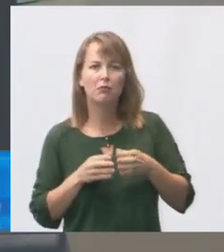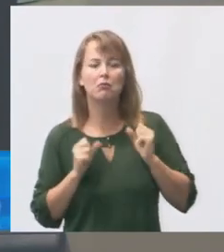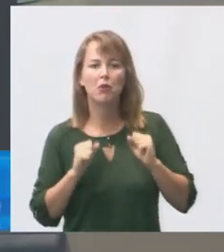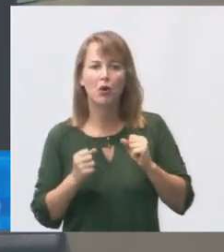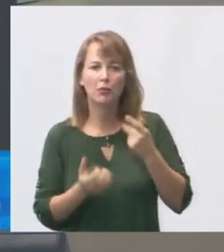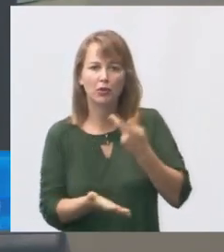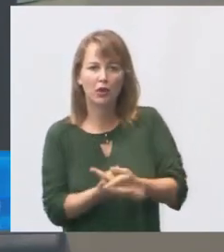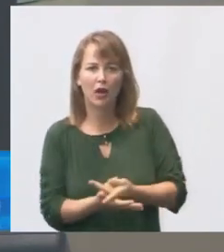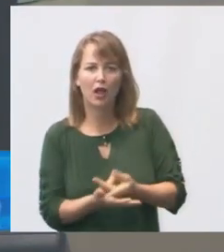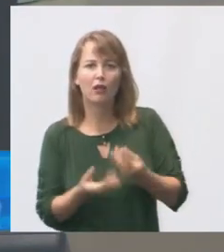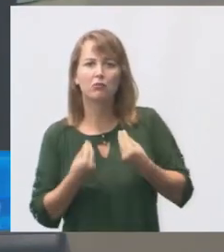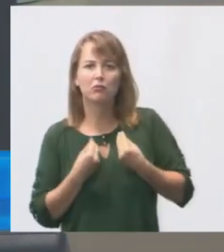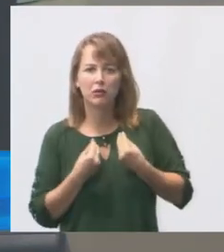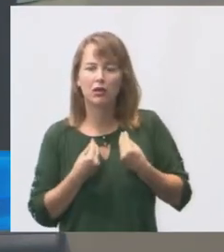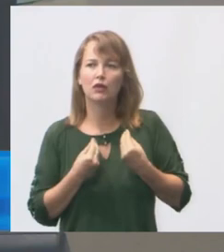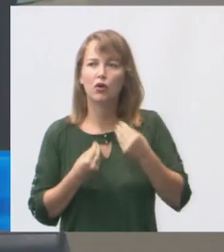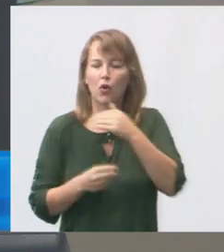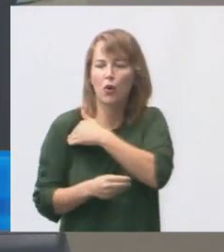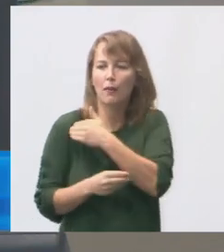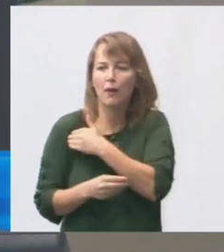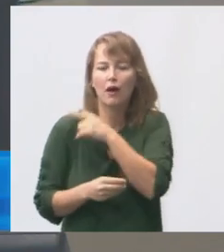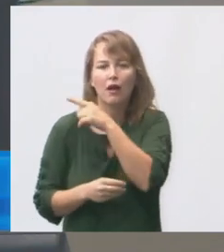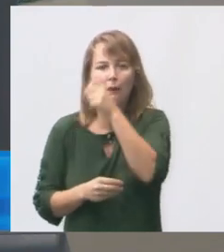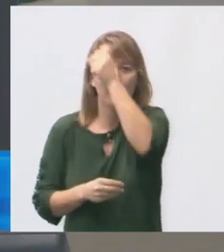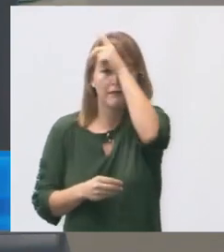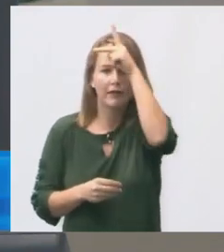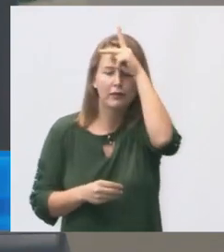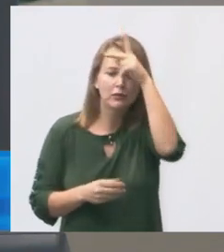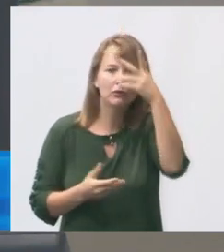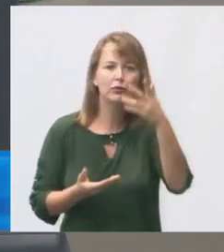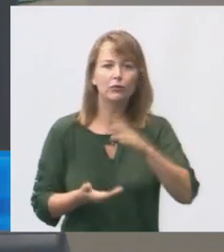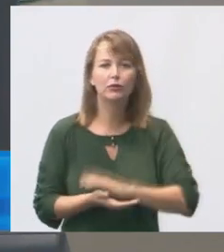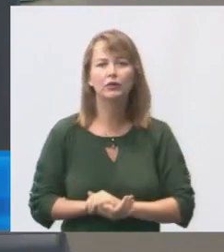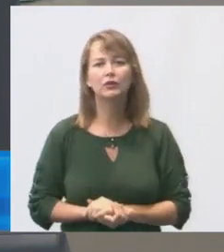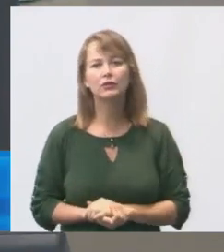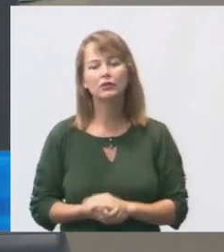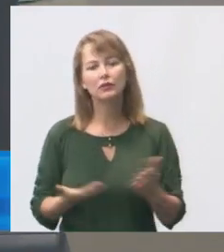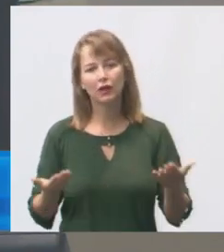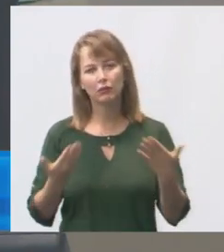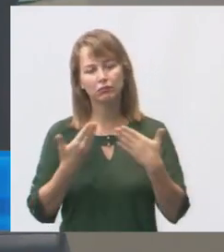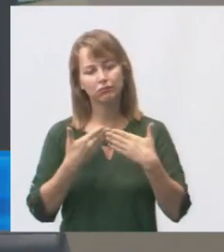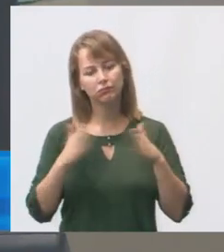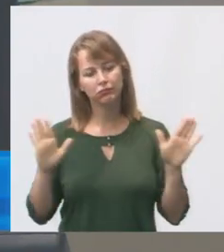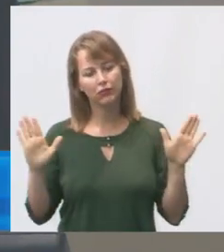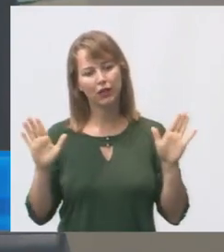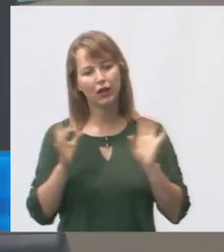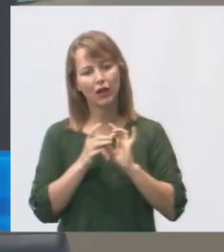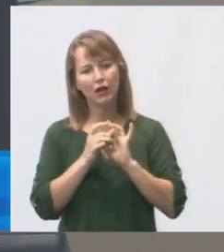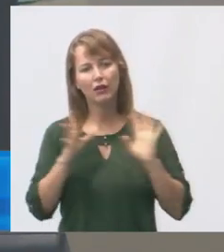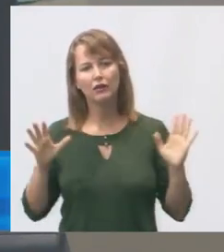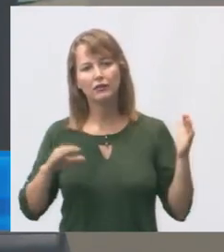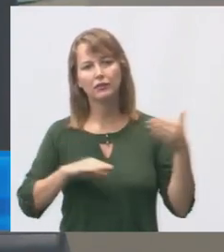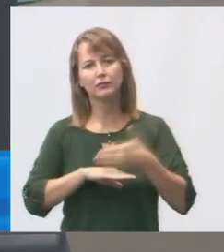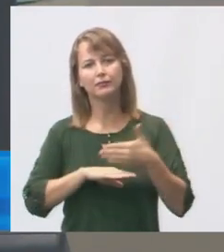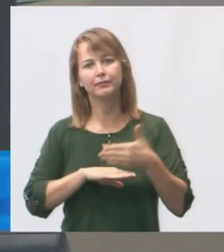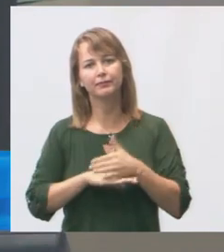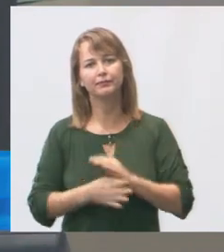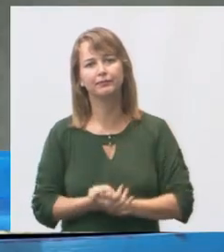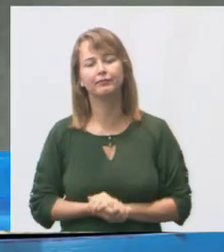dar encaminhamento vamos cobrar da prefeitura. então a porta está aberta sempre para vocês. Ok?